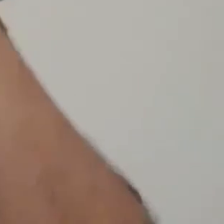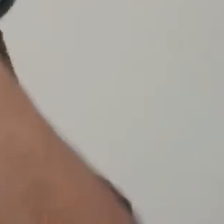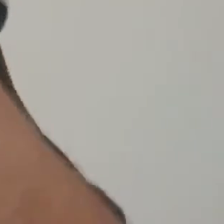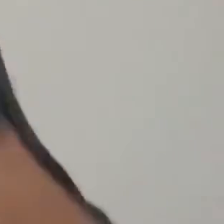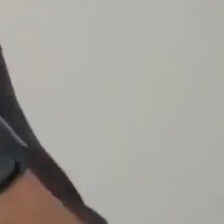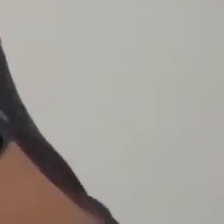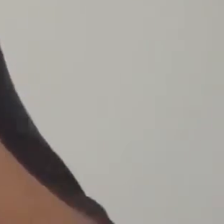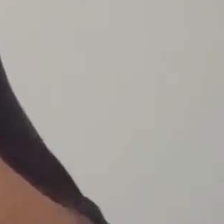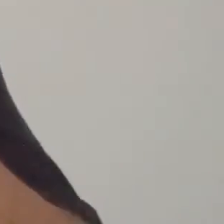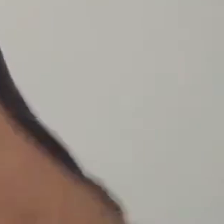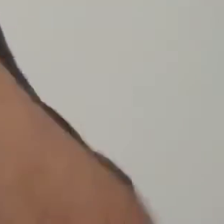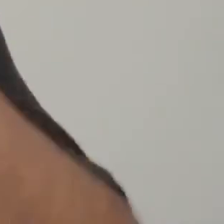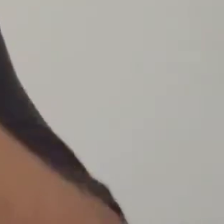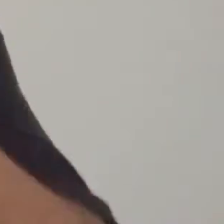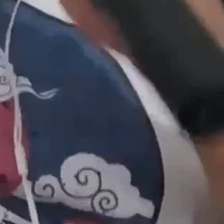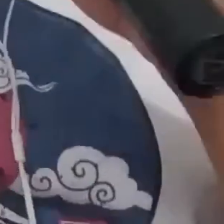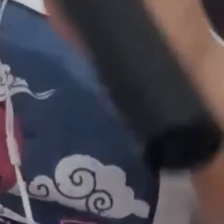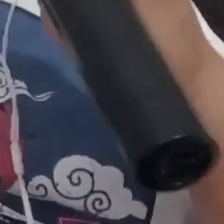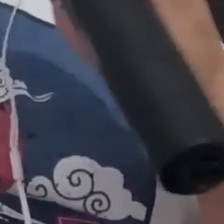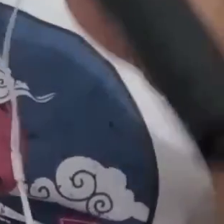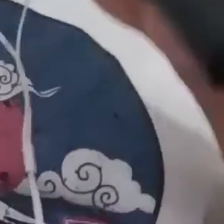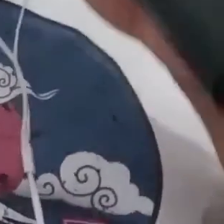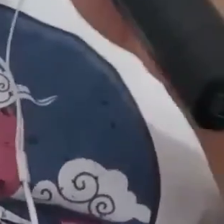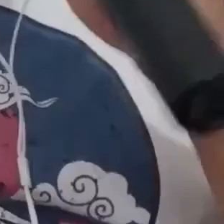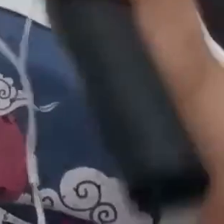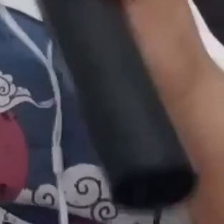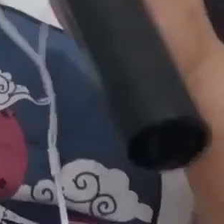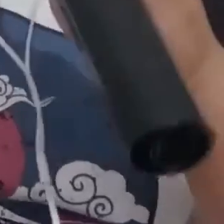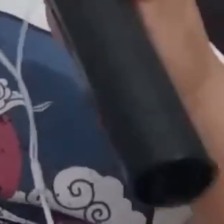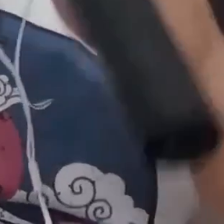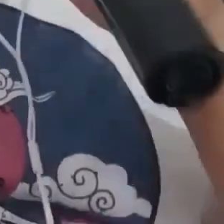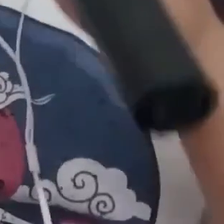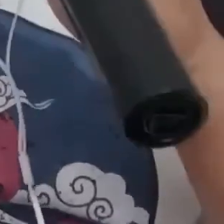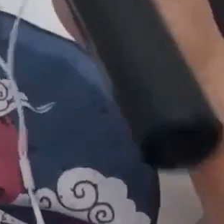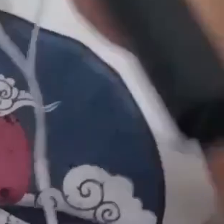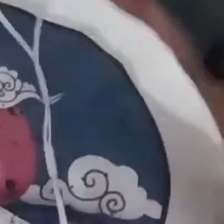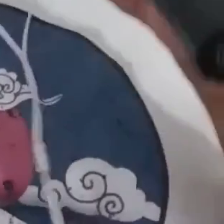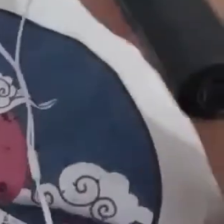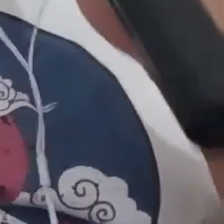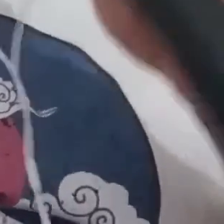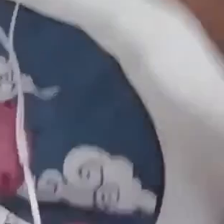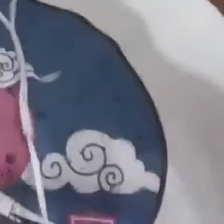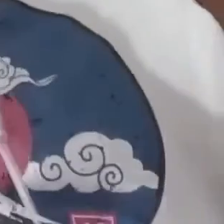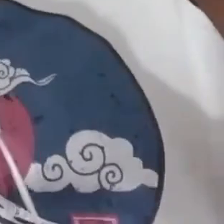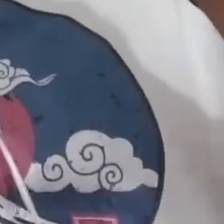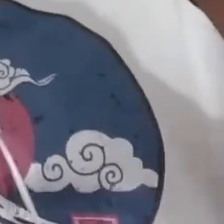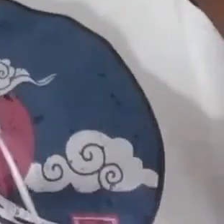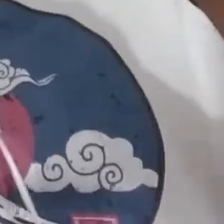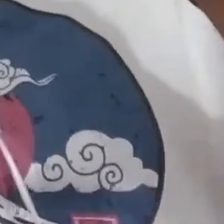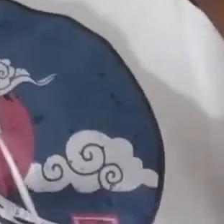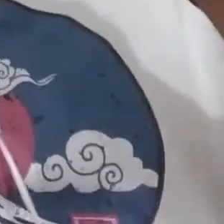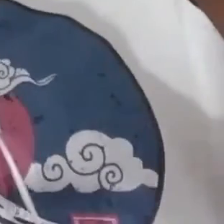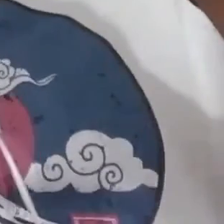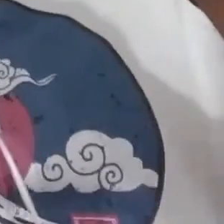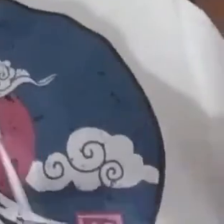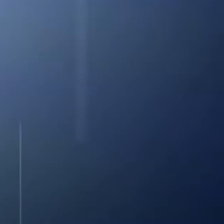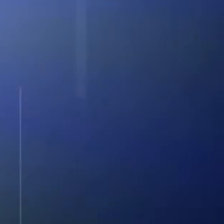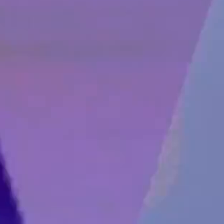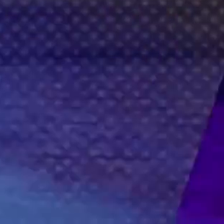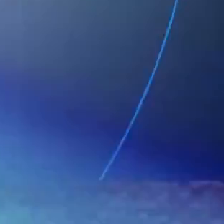apaixonei. Você será minha rainha e o seu rei. É só entrar.